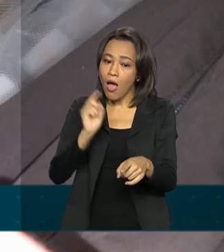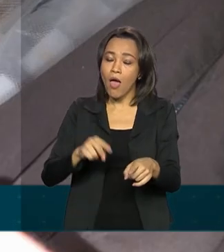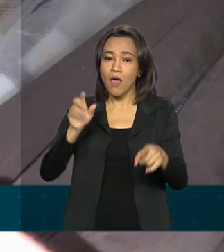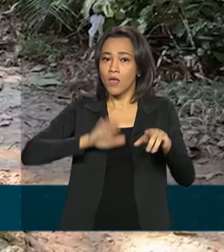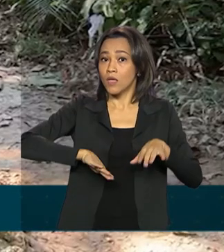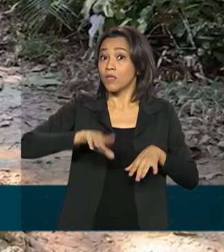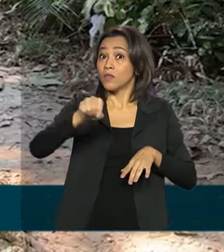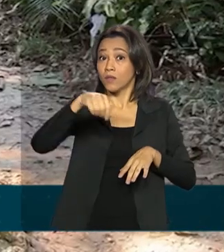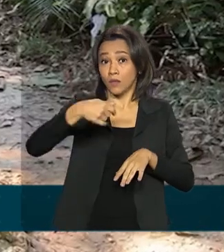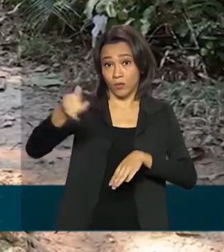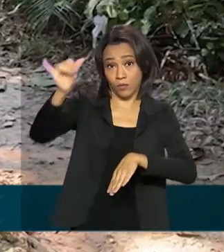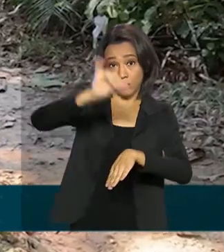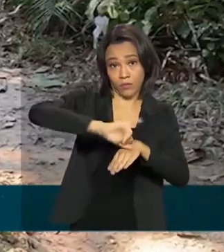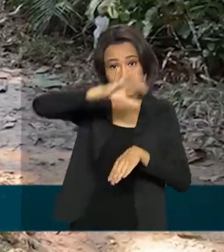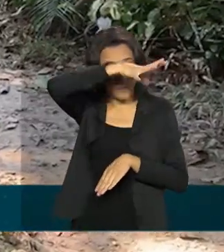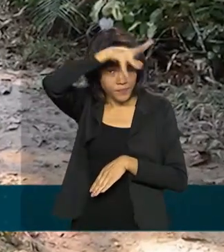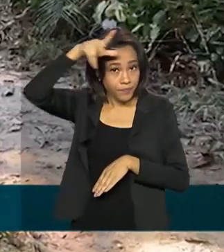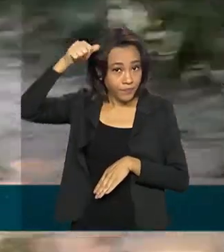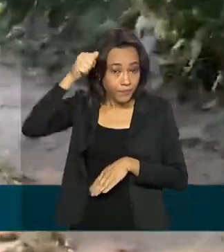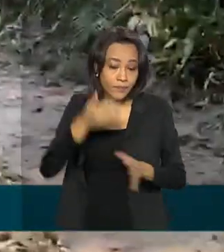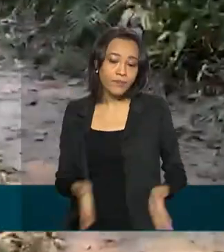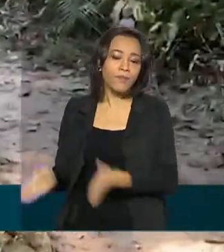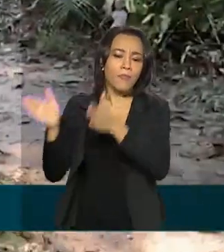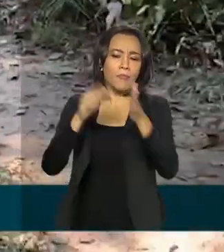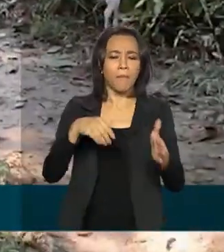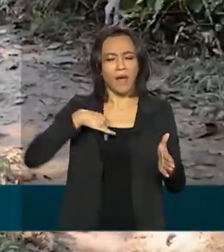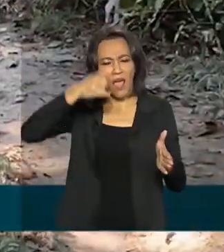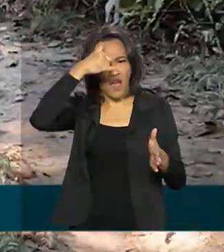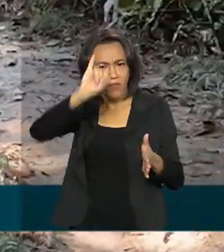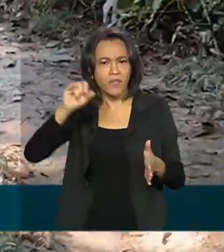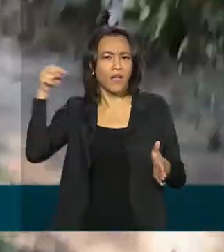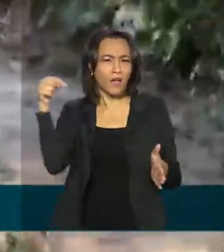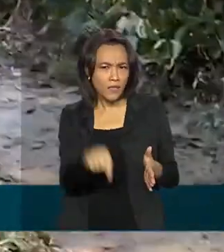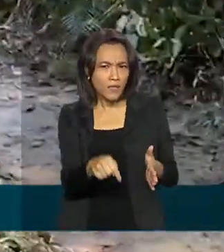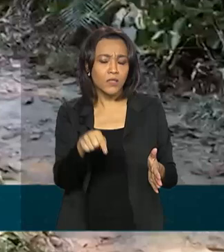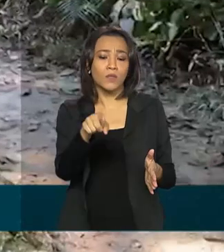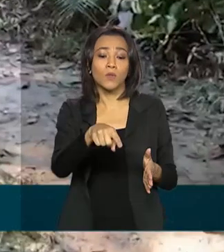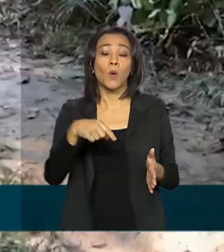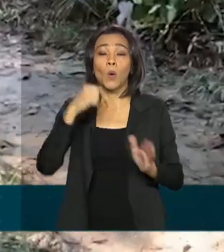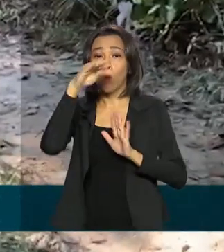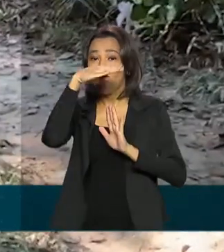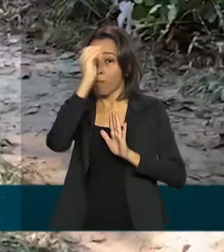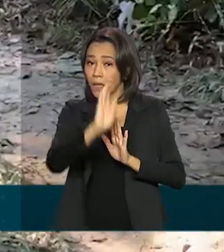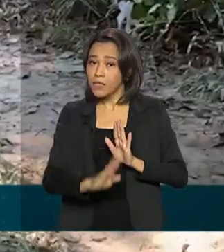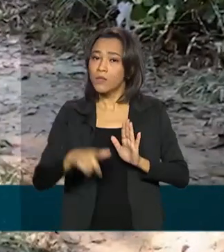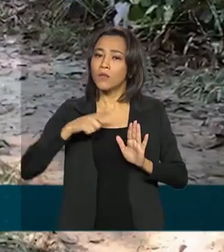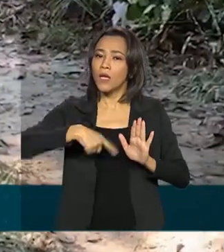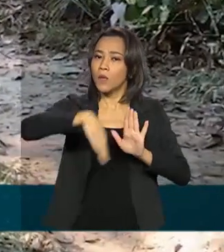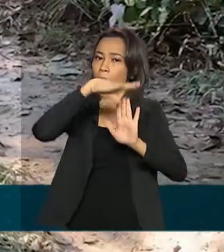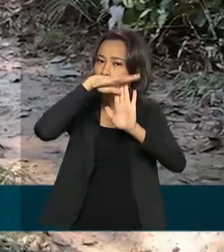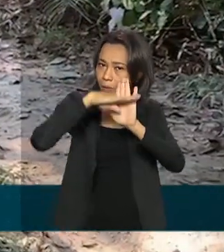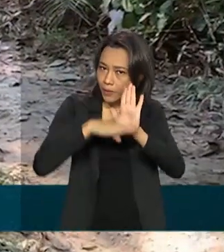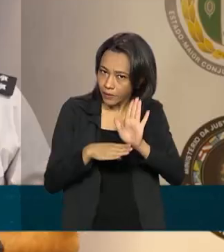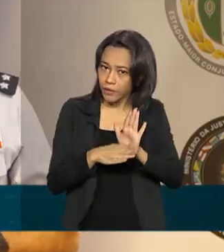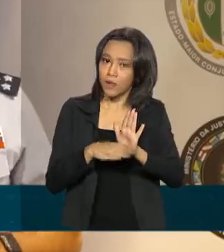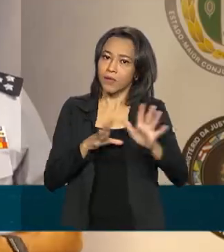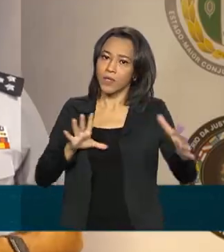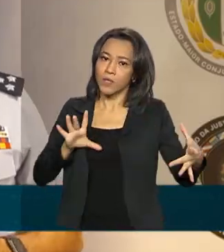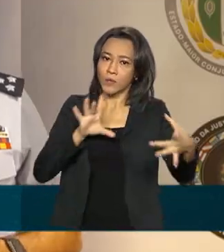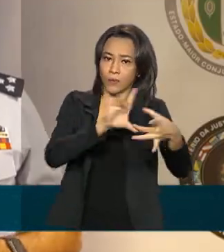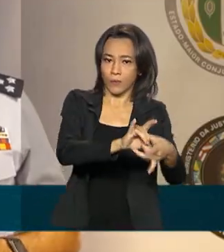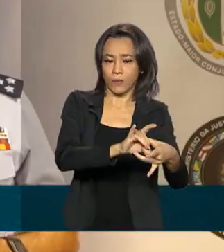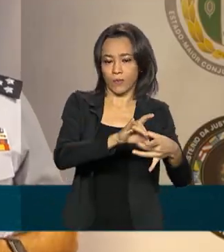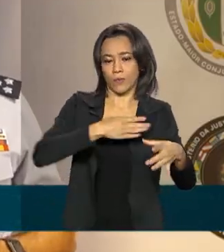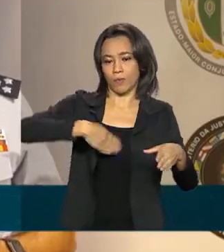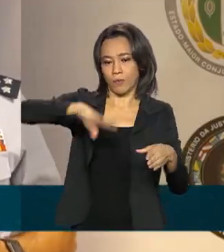de Manaus. Para reprimir a atuação dos traficantes, o Brasil conta com o Programa de Proteção Integrada de Fronteiras. Esse